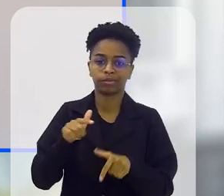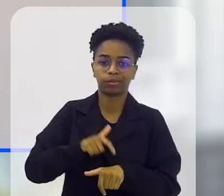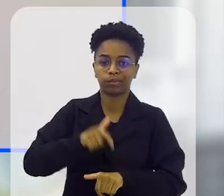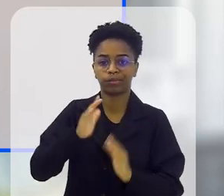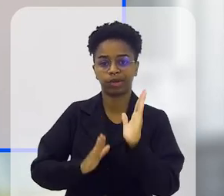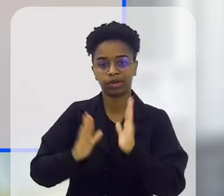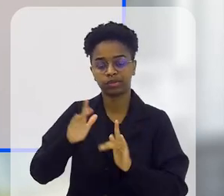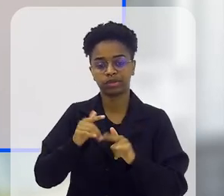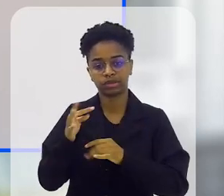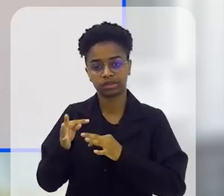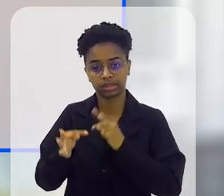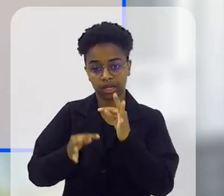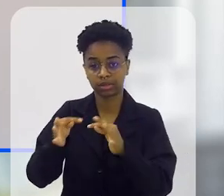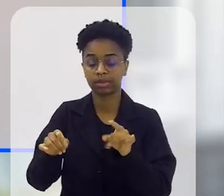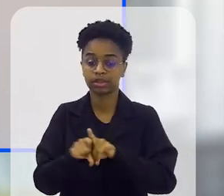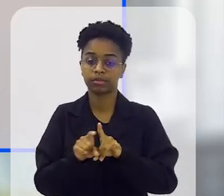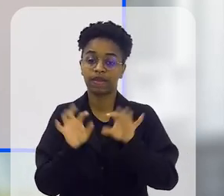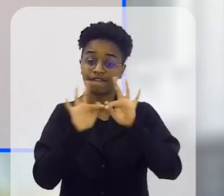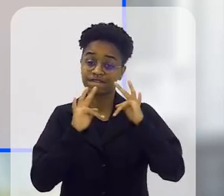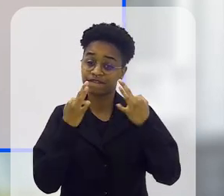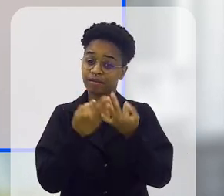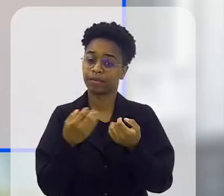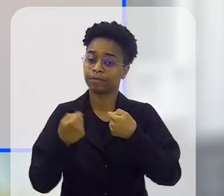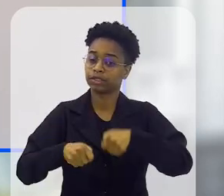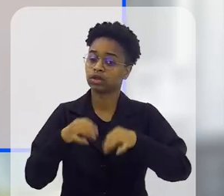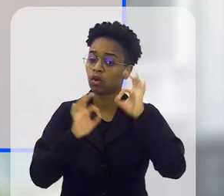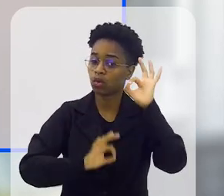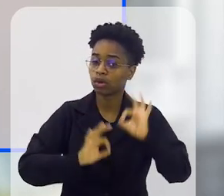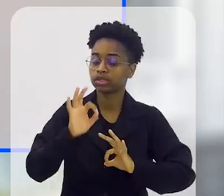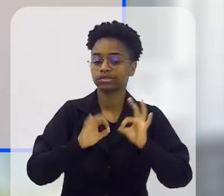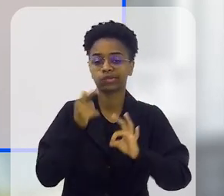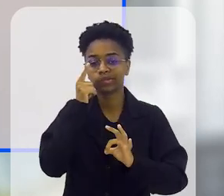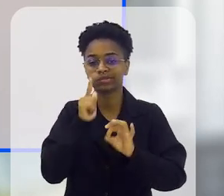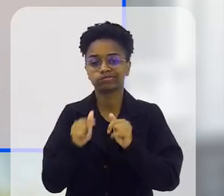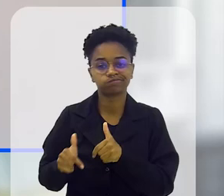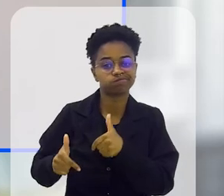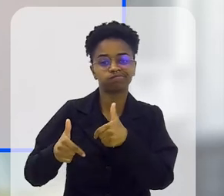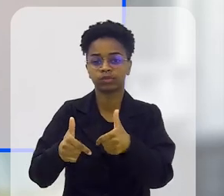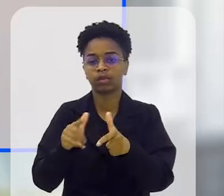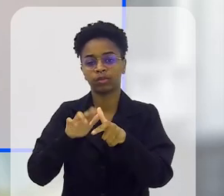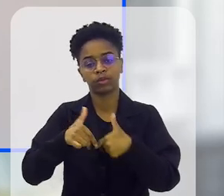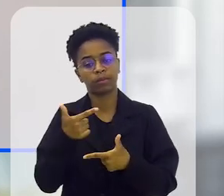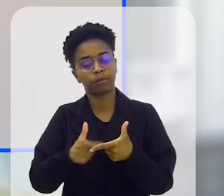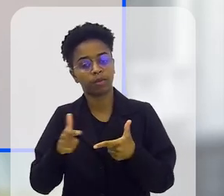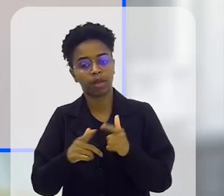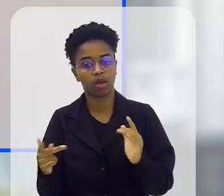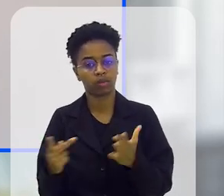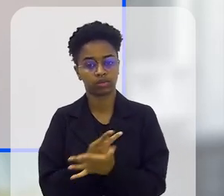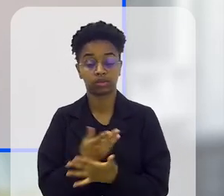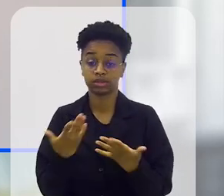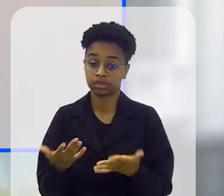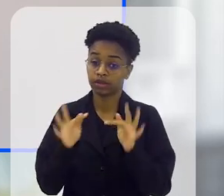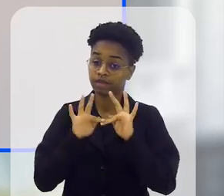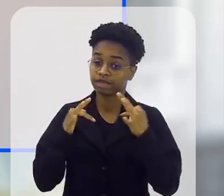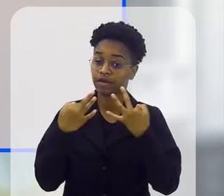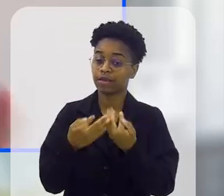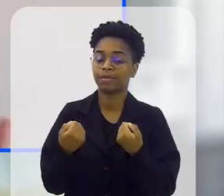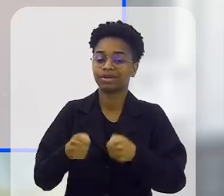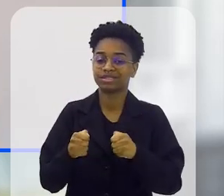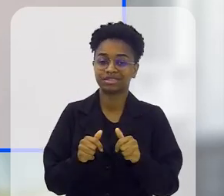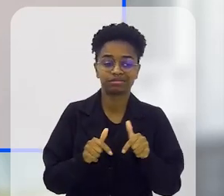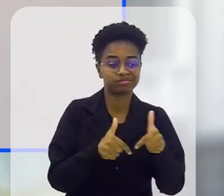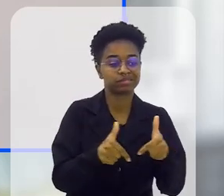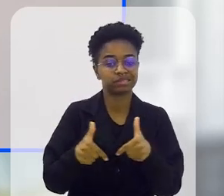tratamento e a família inteira precisa se estruturar para dar conta desse problema que apareceu na vida deles. Então, a família precisa